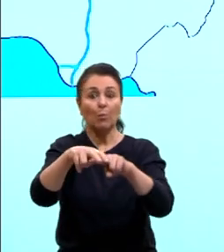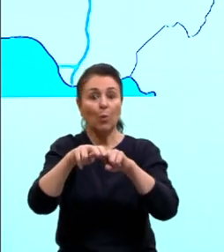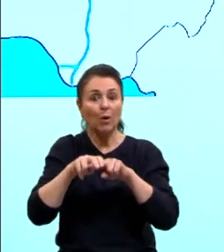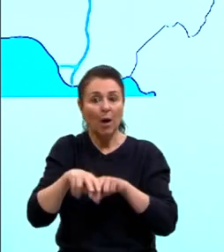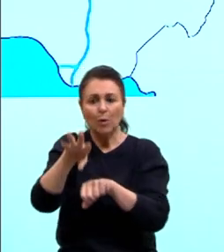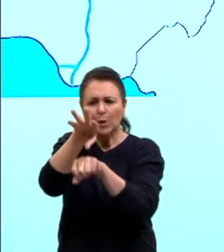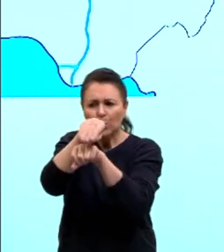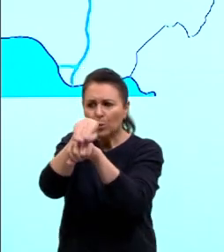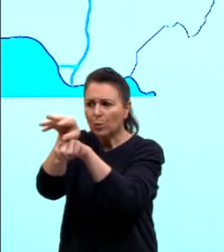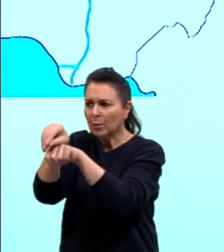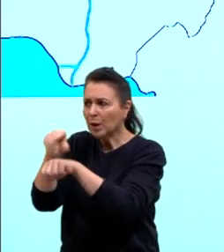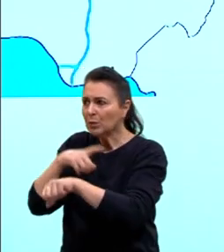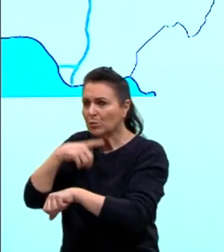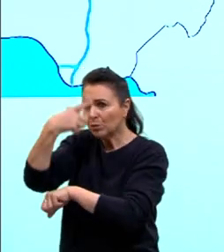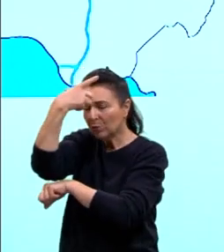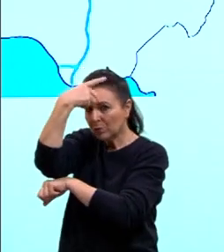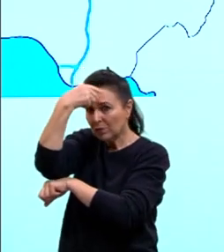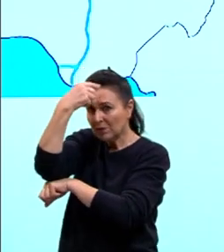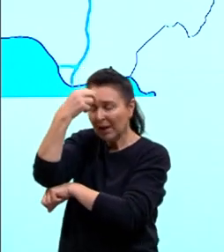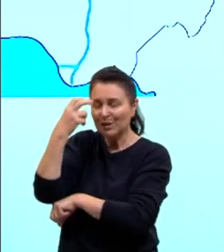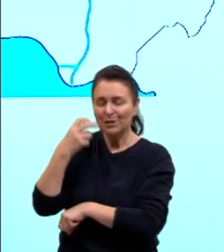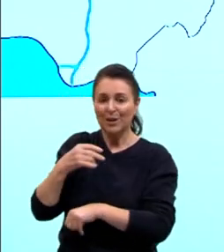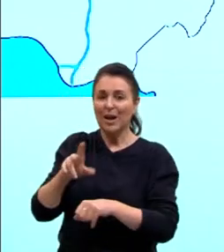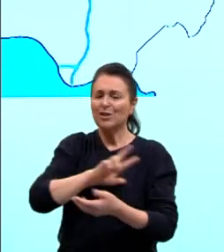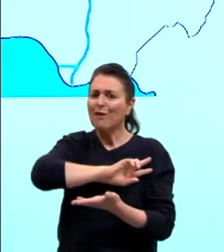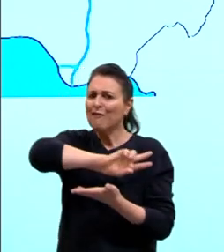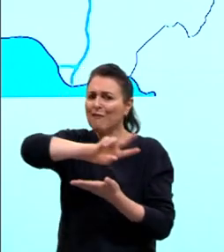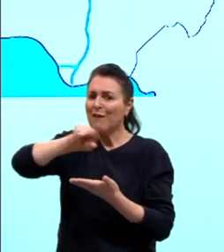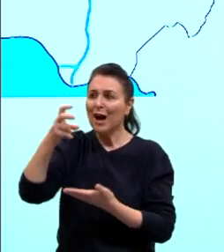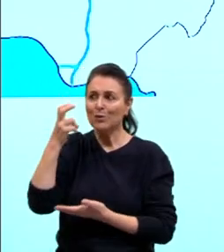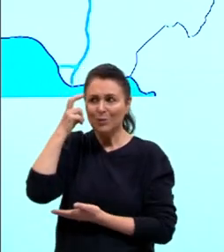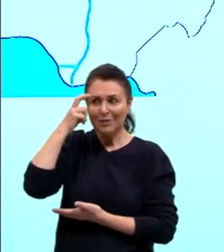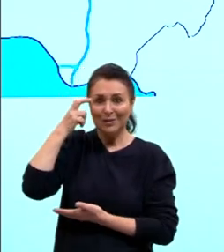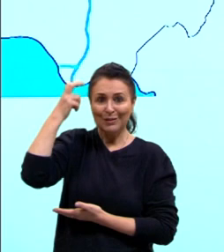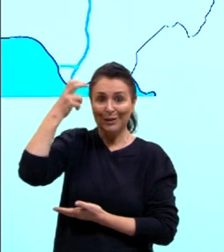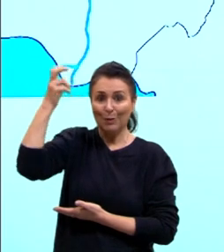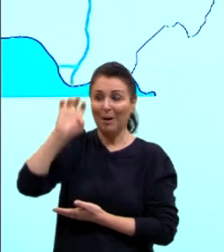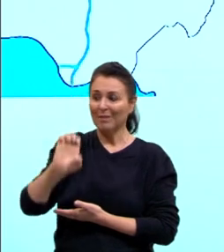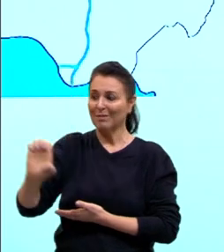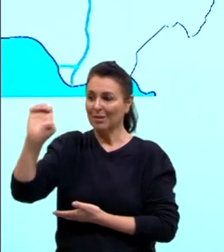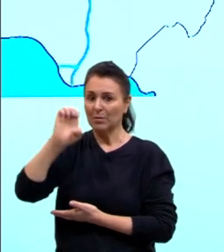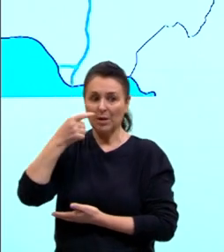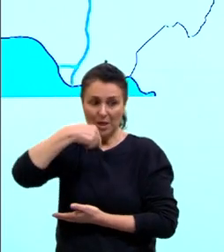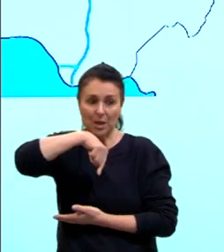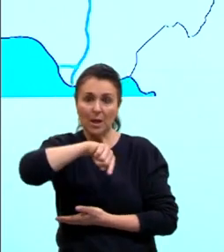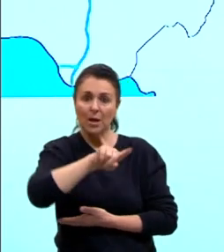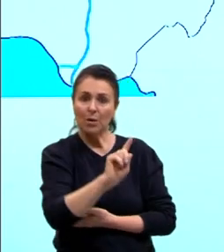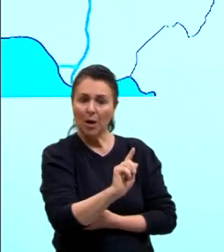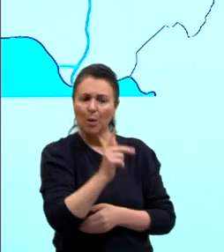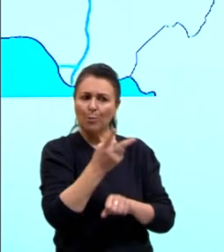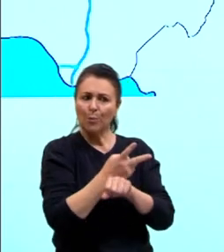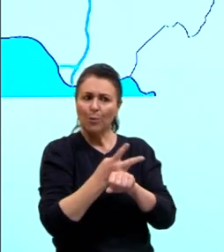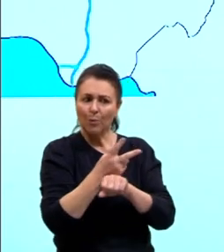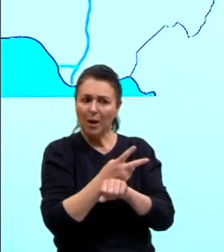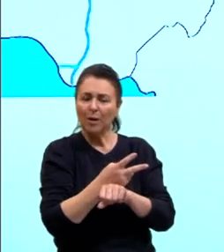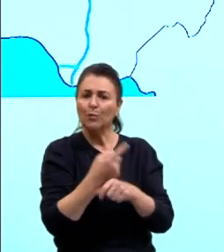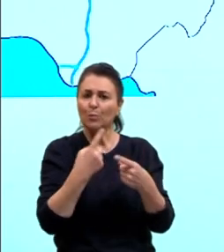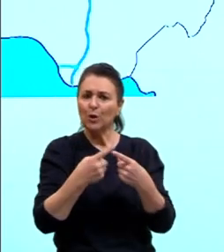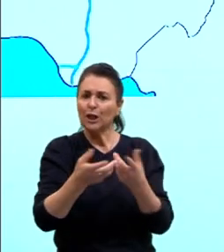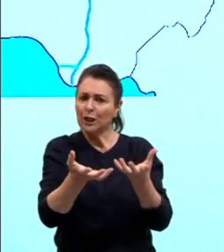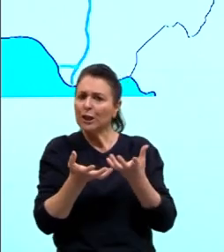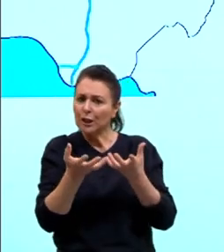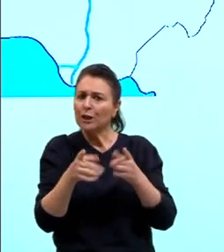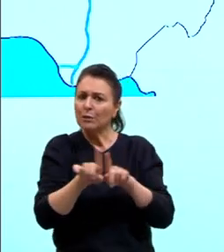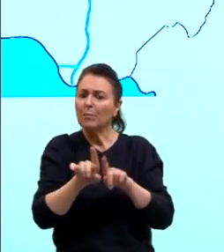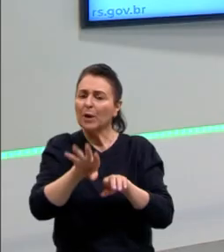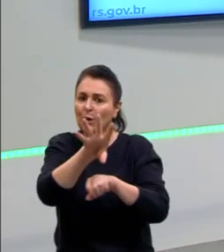universidade, vários intelectuais europeus foram para o Timbuktu, procuravam o Timbuktu por causa desse conhecimento, então,